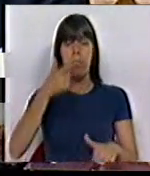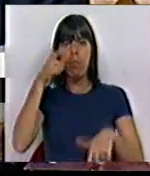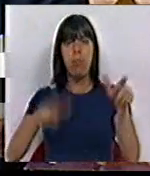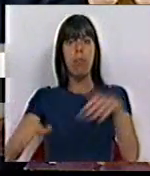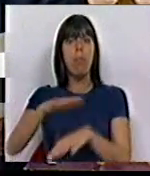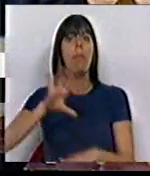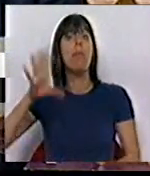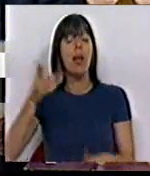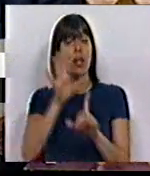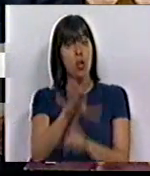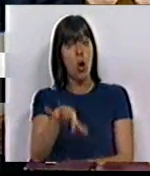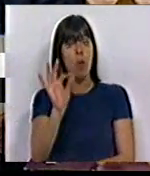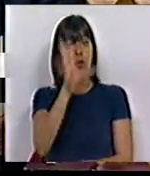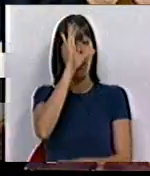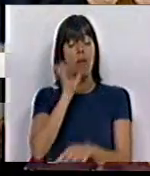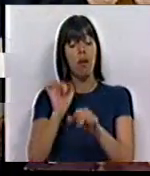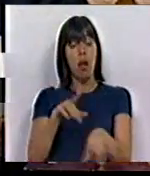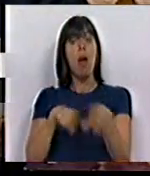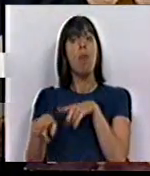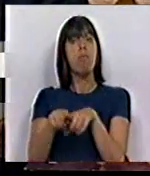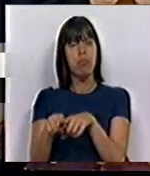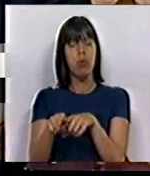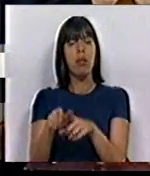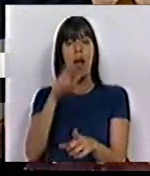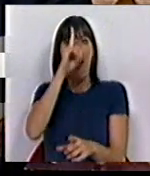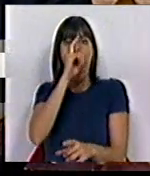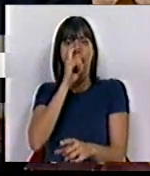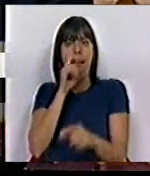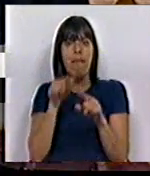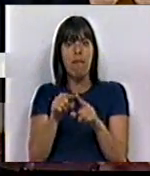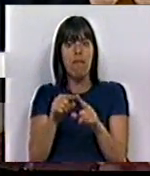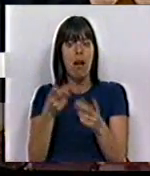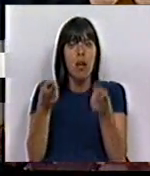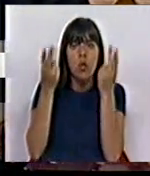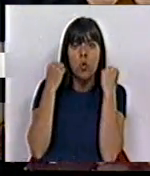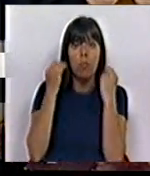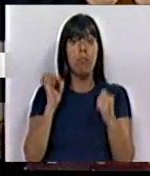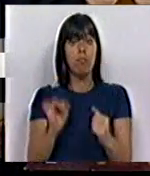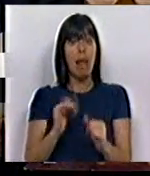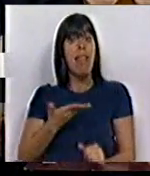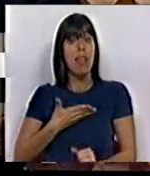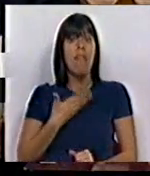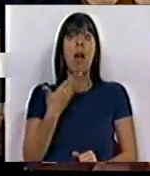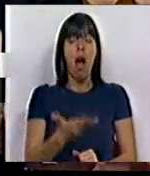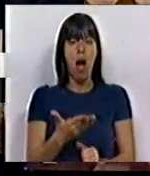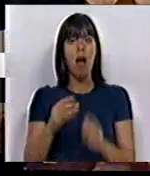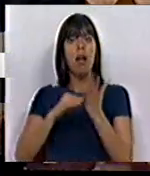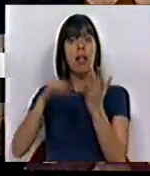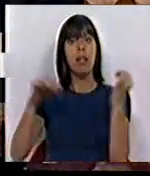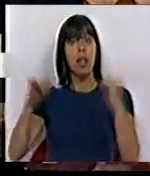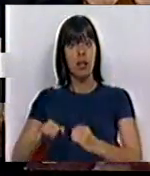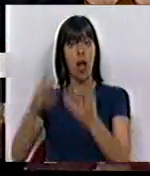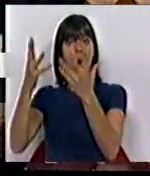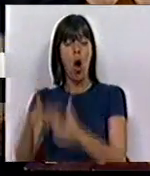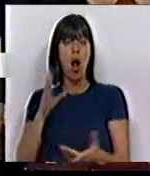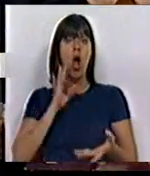país. A opção deste Governo e desta política é pela dependência e a submissão à dívida, ao tratado orçamental,